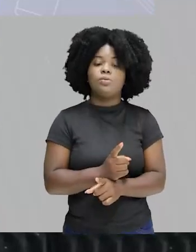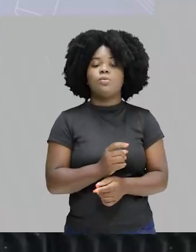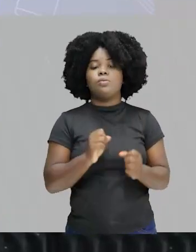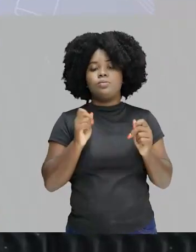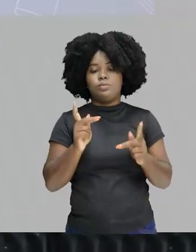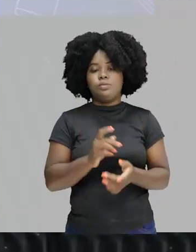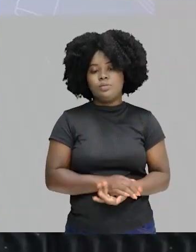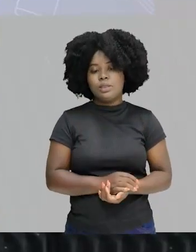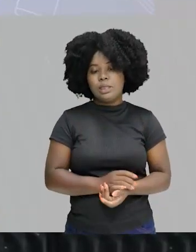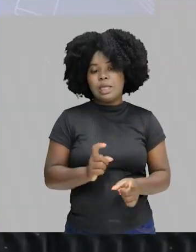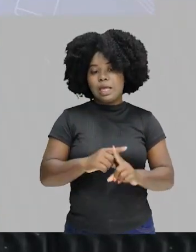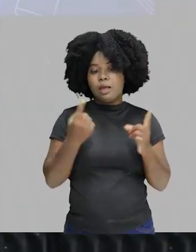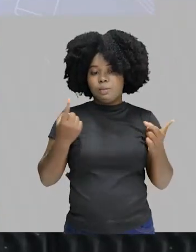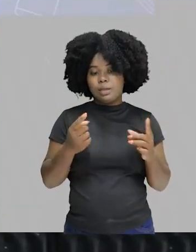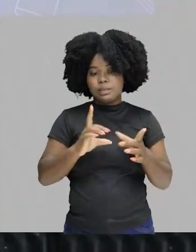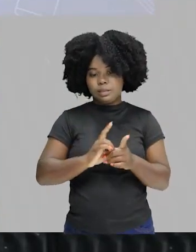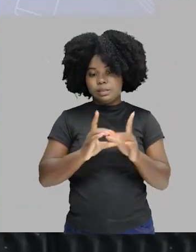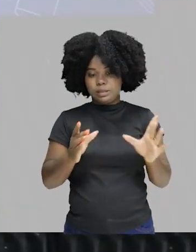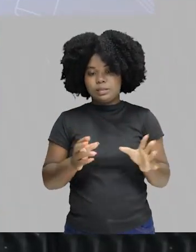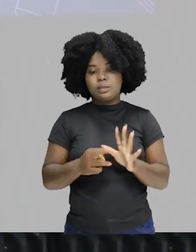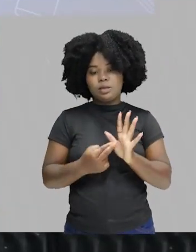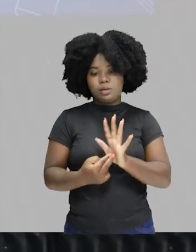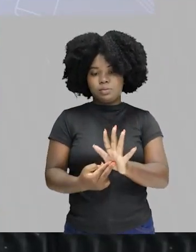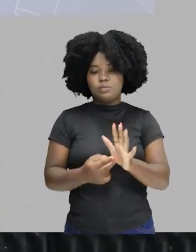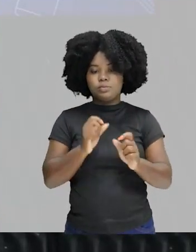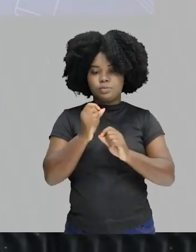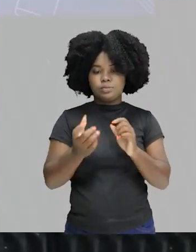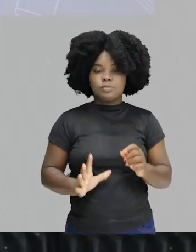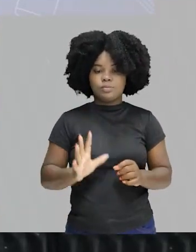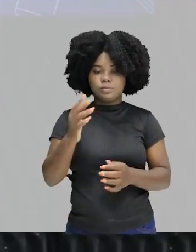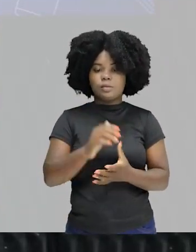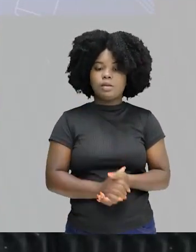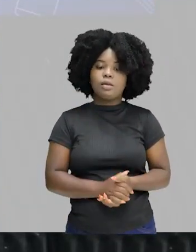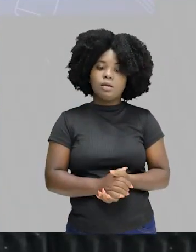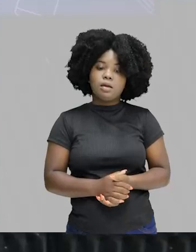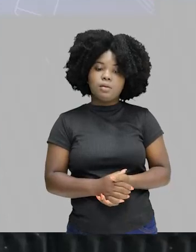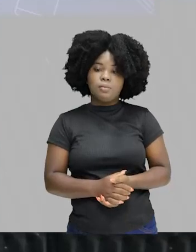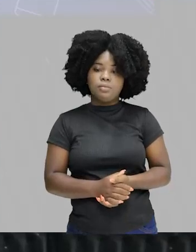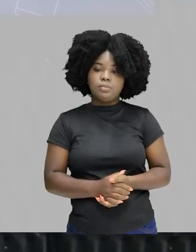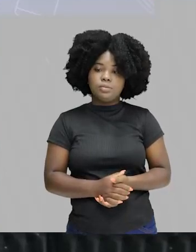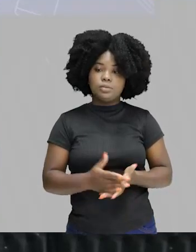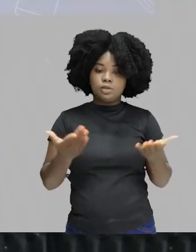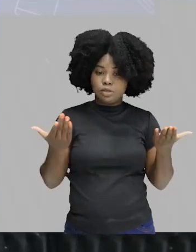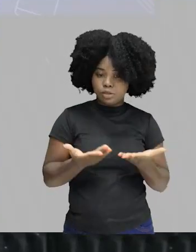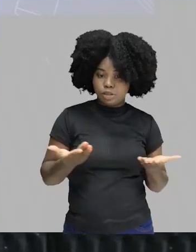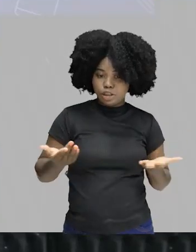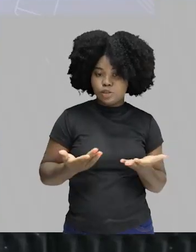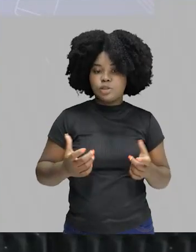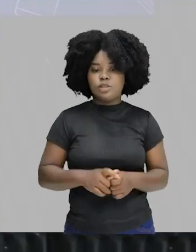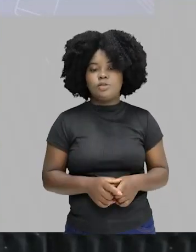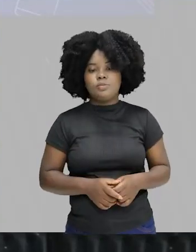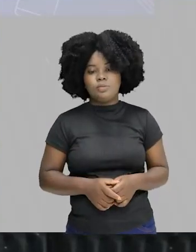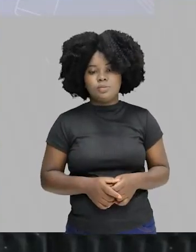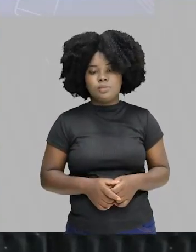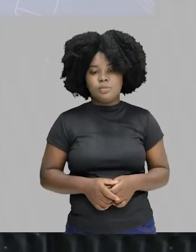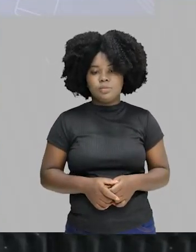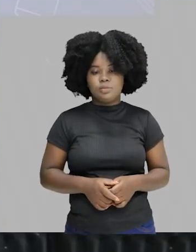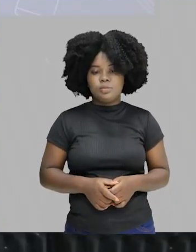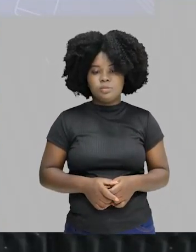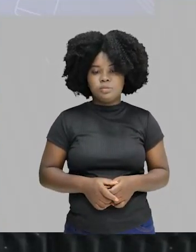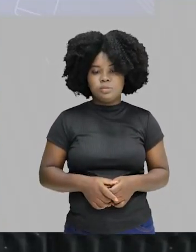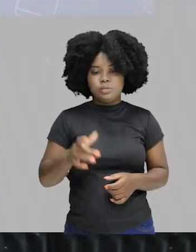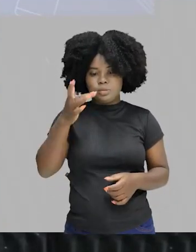a nossa democracia representativa, ela é mais comum. Devido a um número grande de cidadãos, você